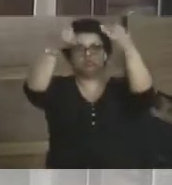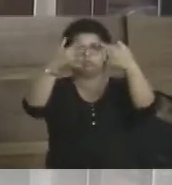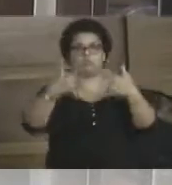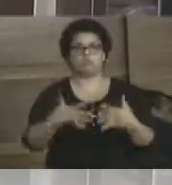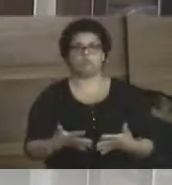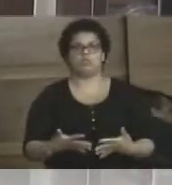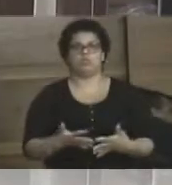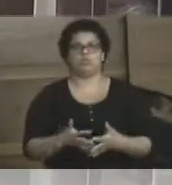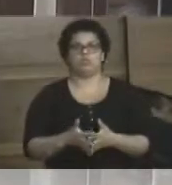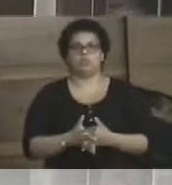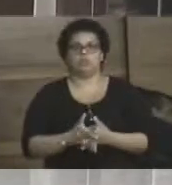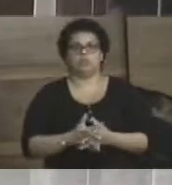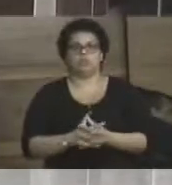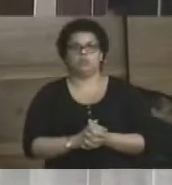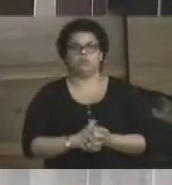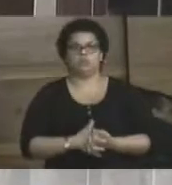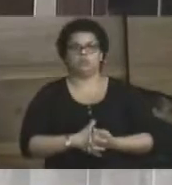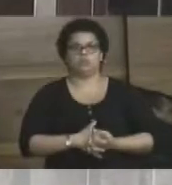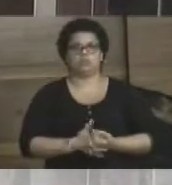esclarecido.